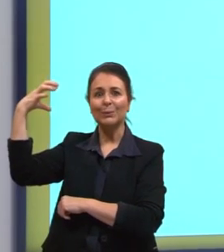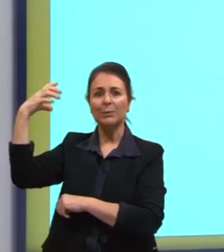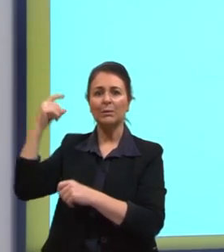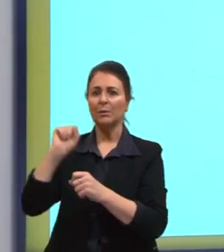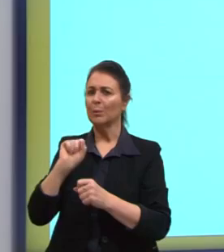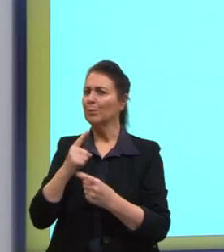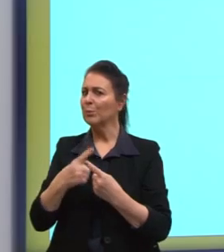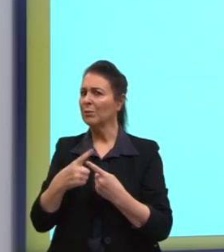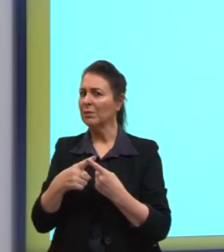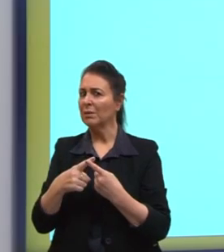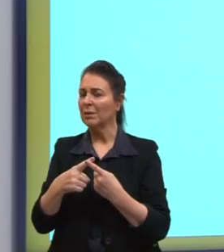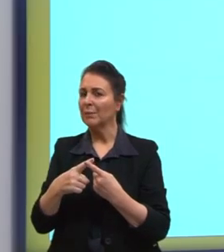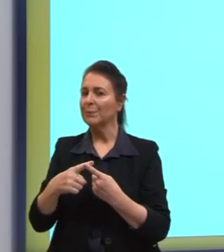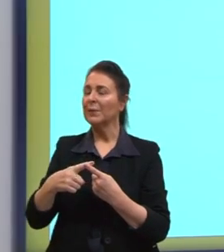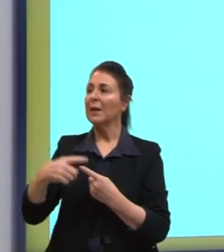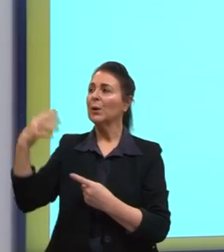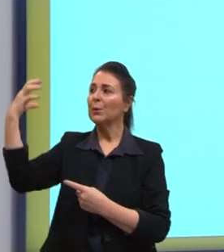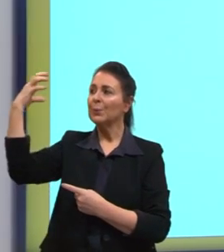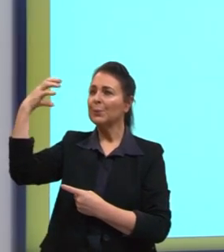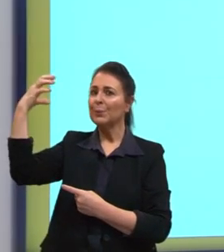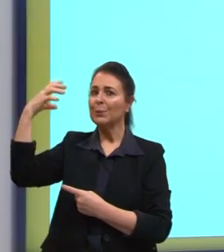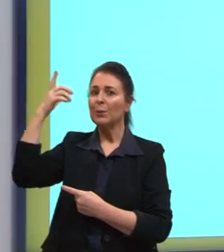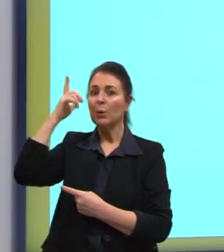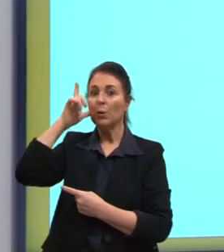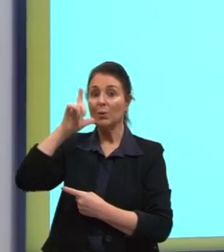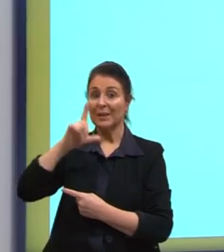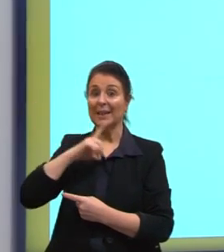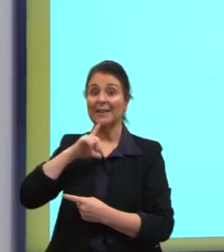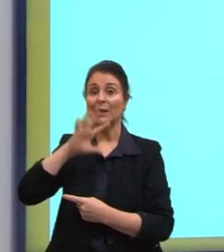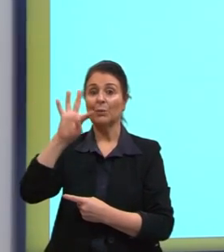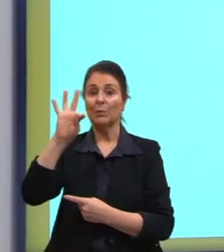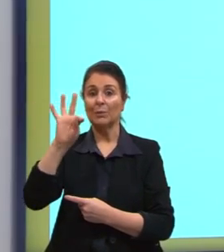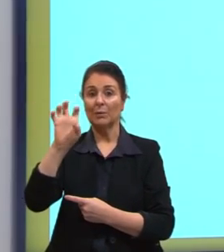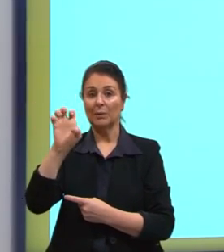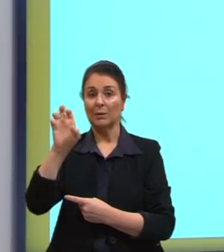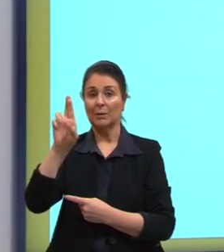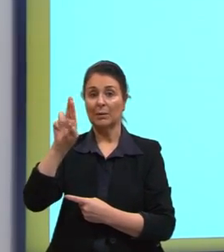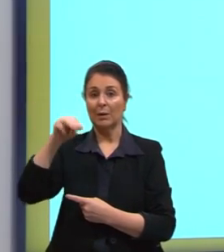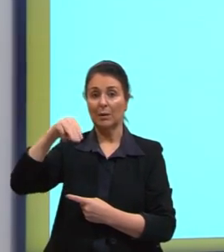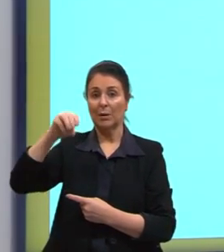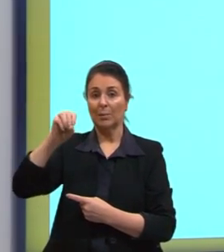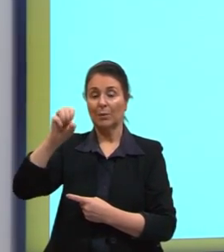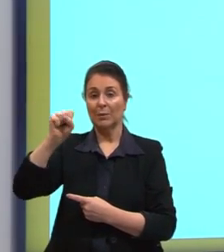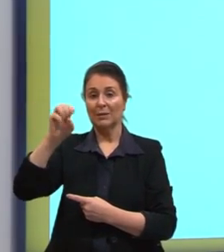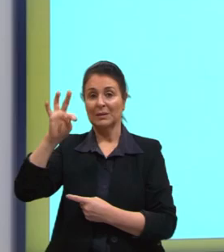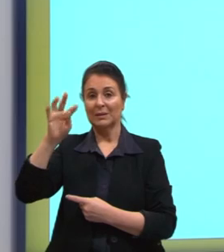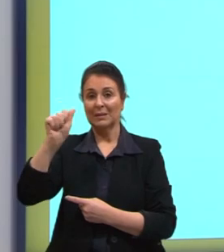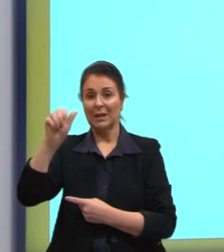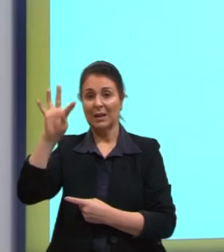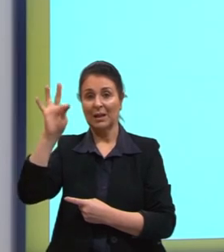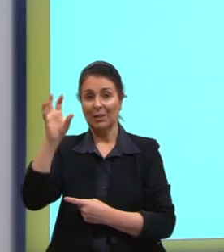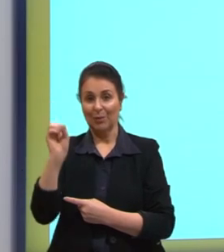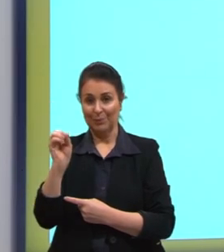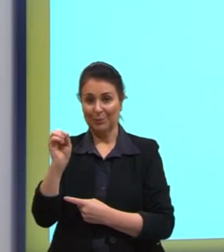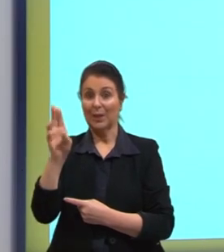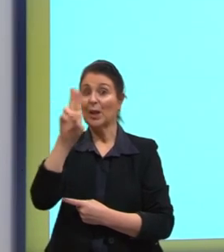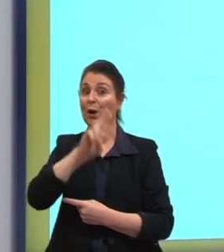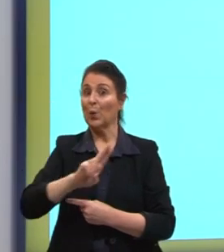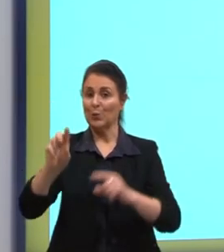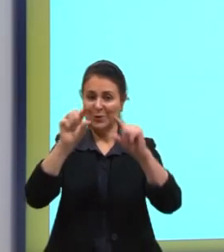isso? Ele consegue, então, através de um termostato, que é a aplicação da lâmina bimetálica,